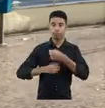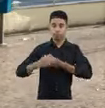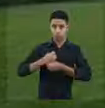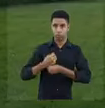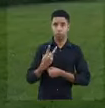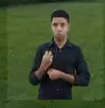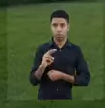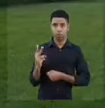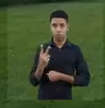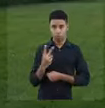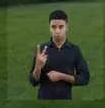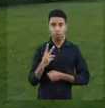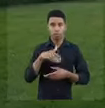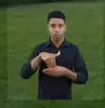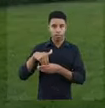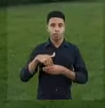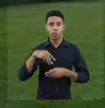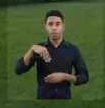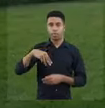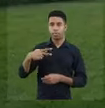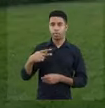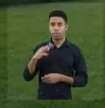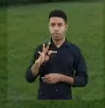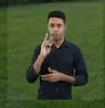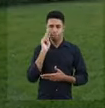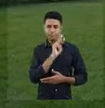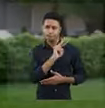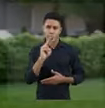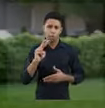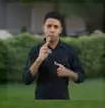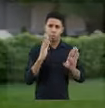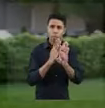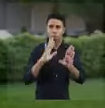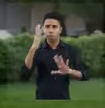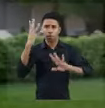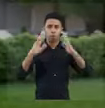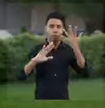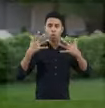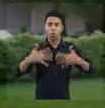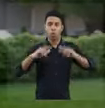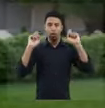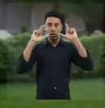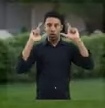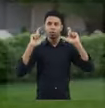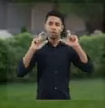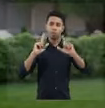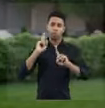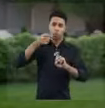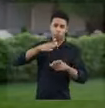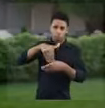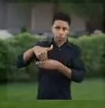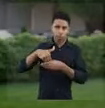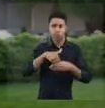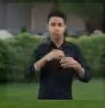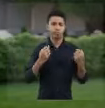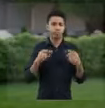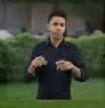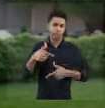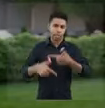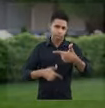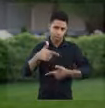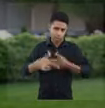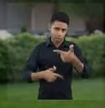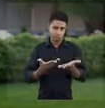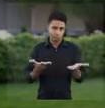quem quisesse Nas eleições de 2022, o Michel Pulto Trabalho se deparou com números José de Lima Ramos Pereira Emplemático de assédio